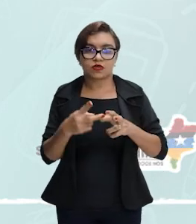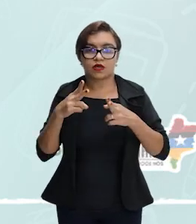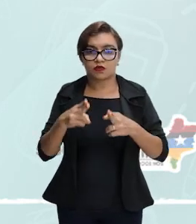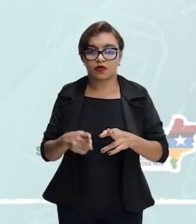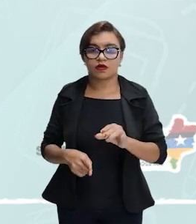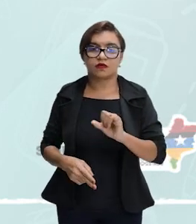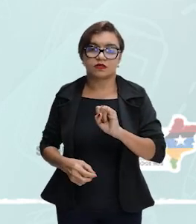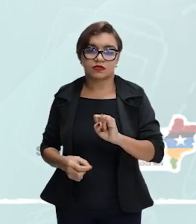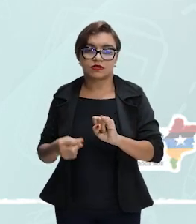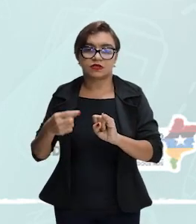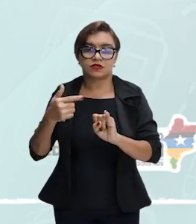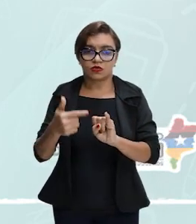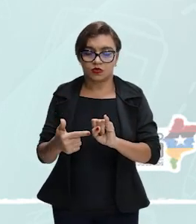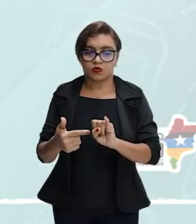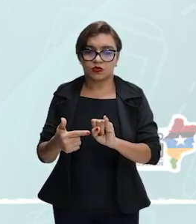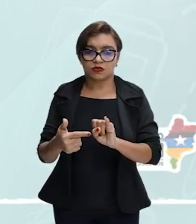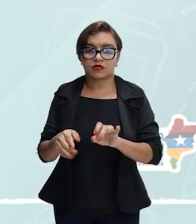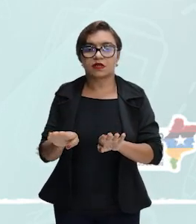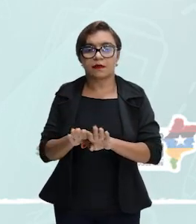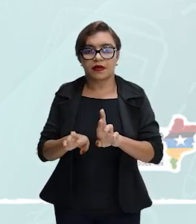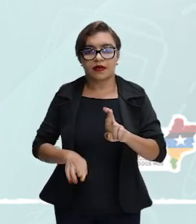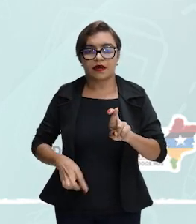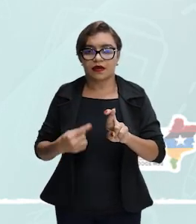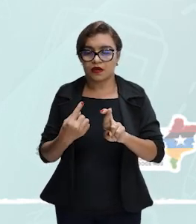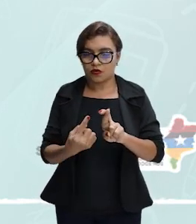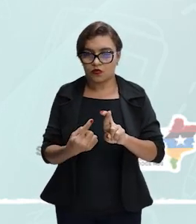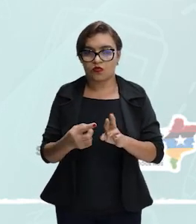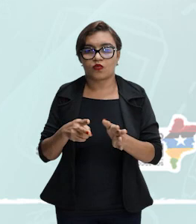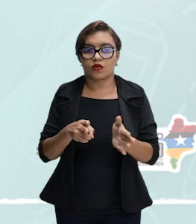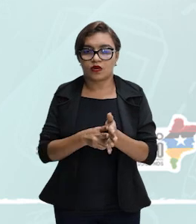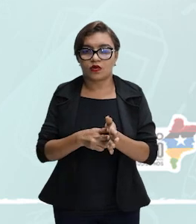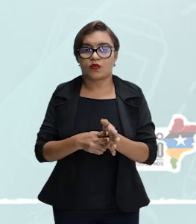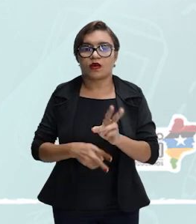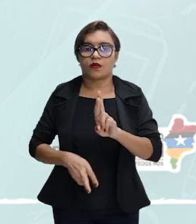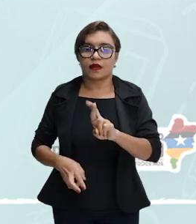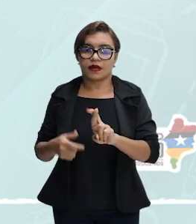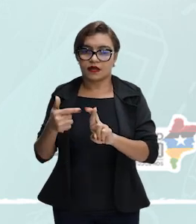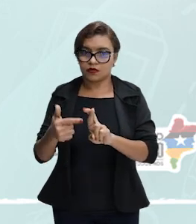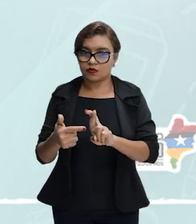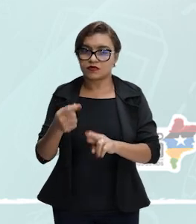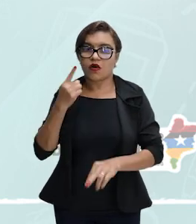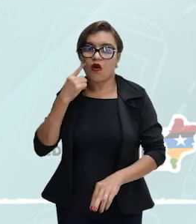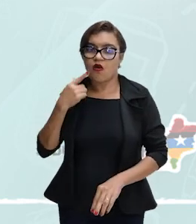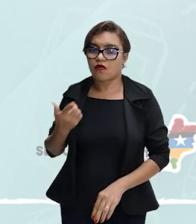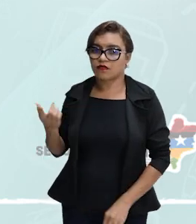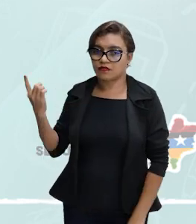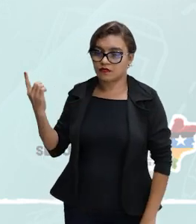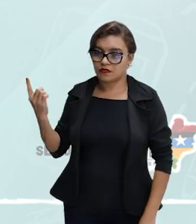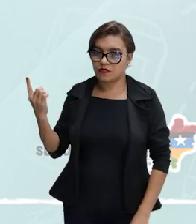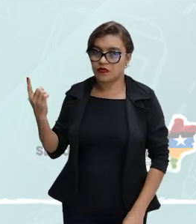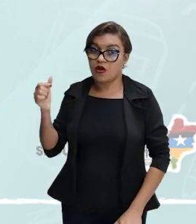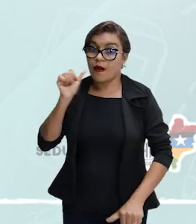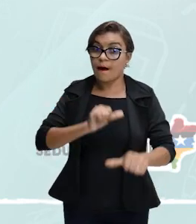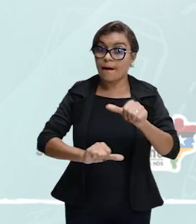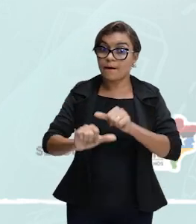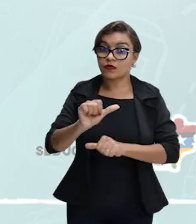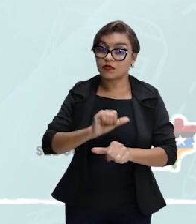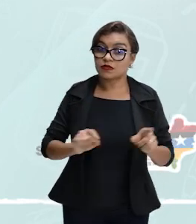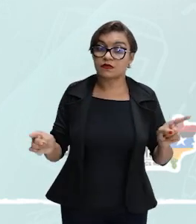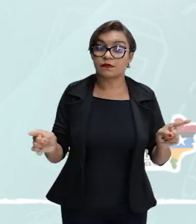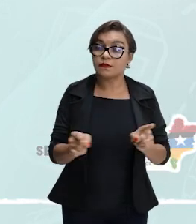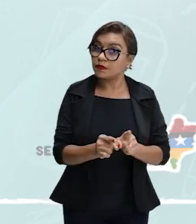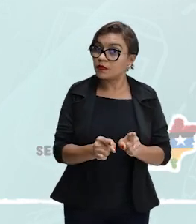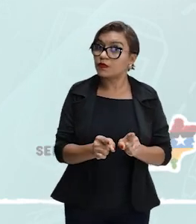a r2 verifica-se que o desvio total d do raio de luz ao atravessar o prisma ele é mínimo então, ele vai